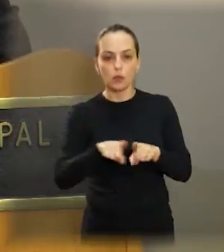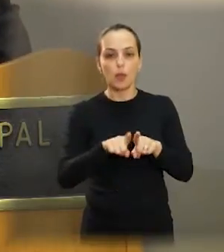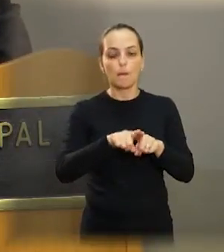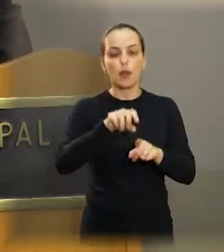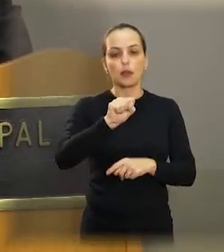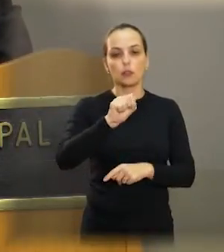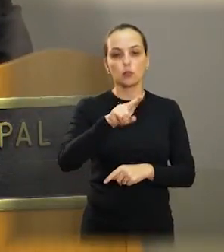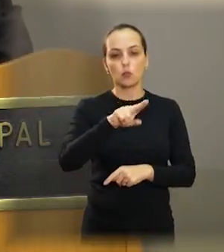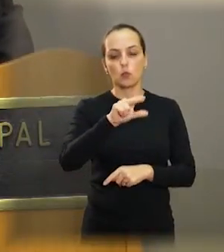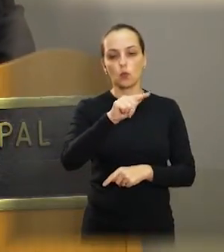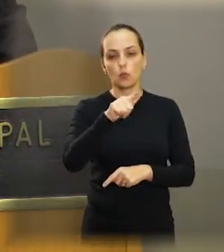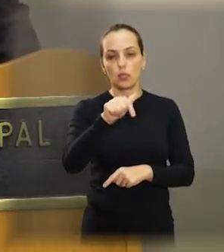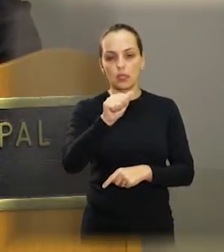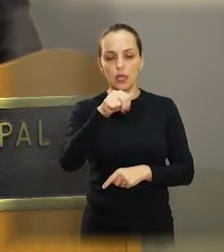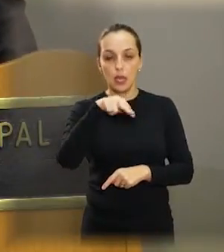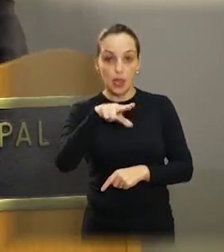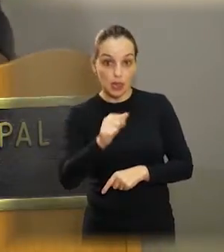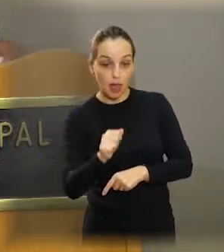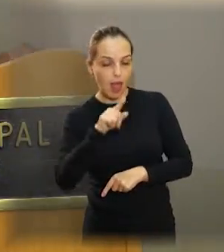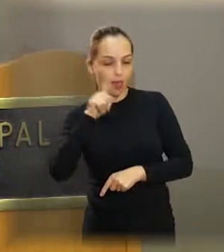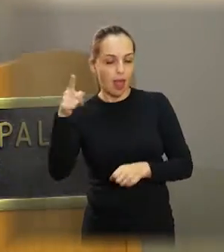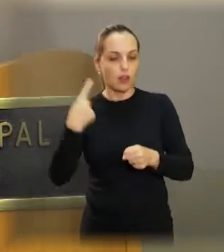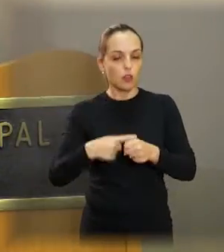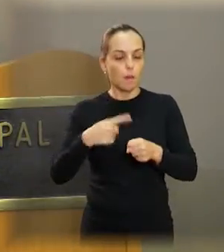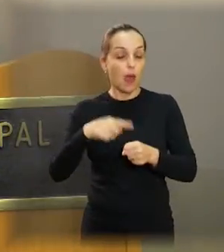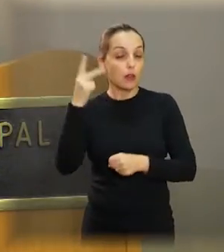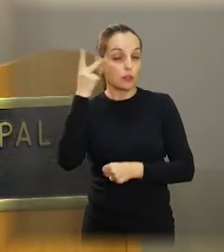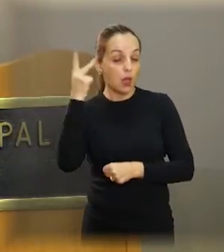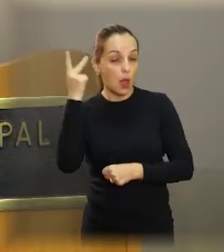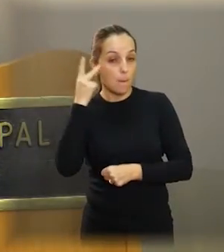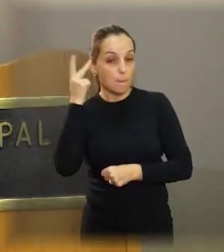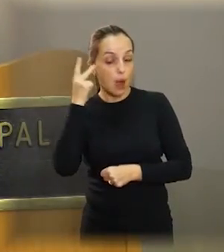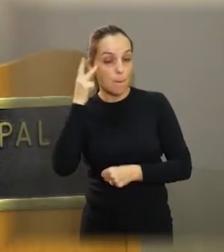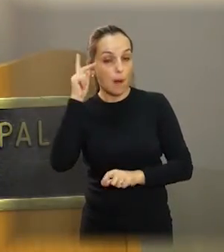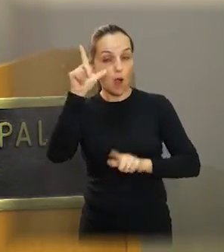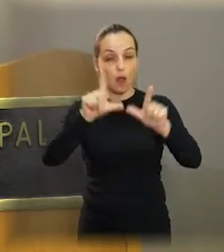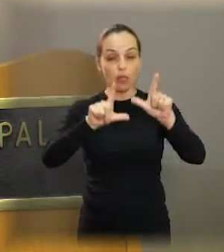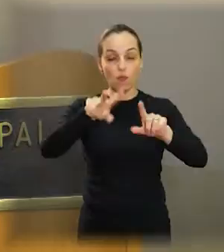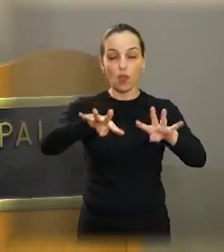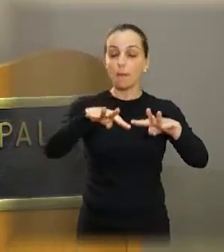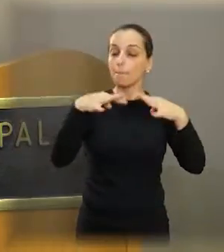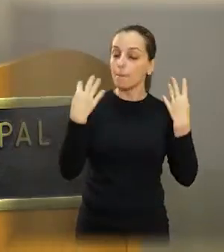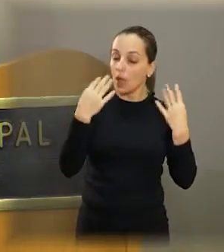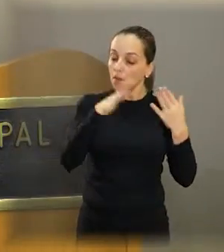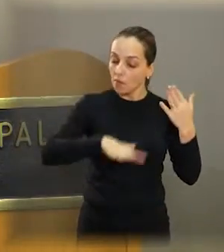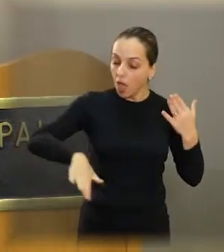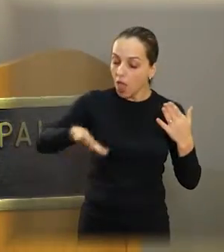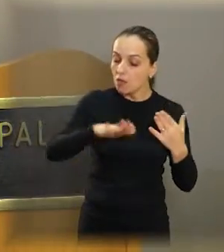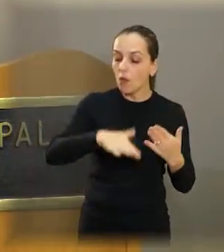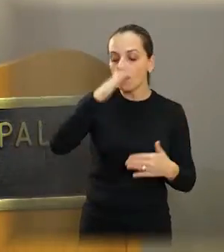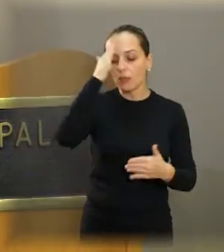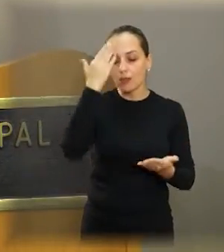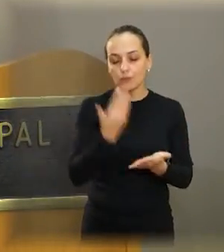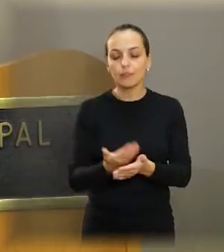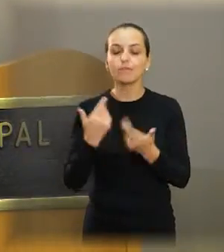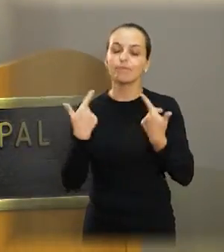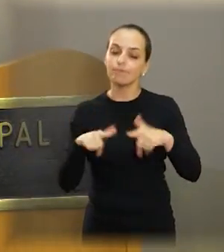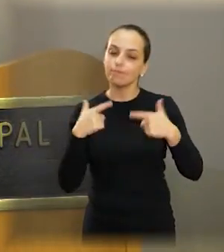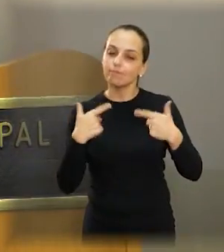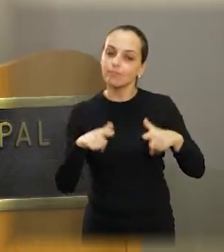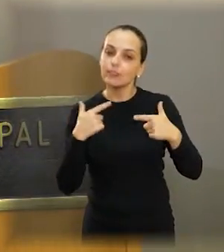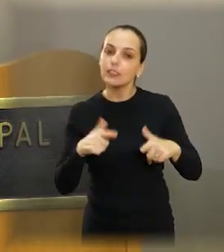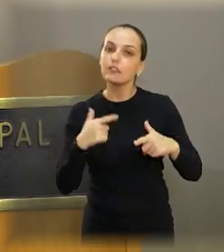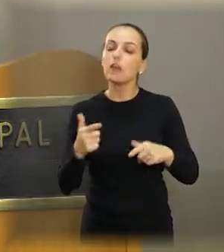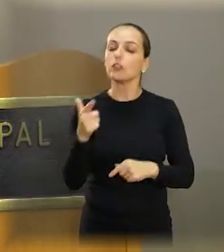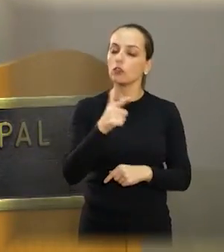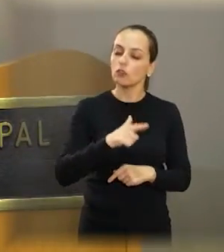São Paulo, que está direto, vendo nós aqui na tribuna. Agradecer toda aquela região que sempre confiou no nosso trabalho, está confiando.